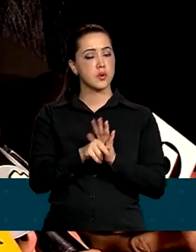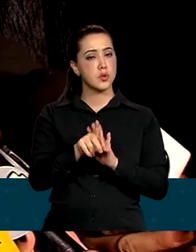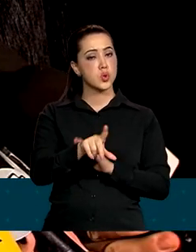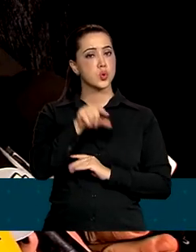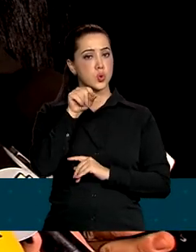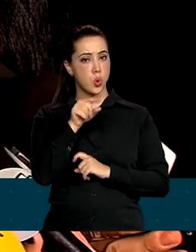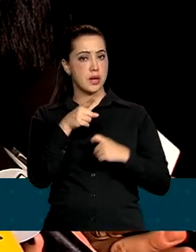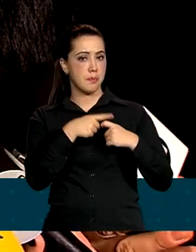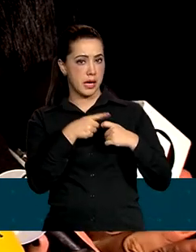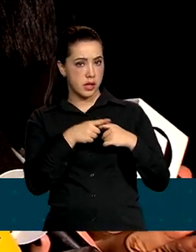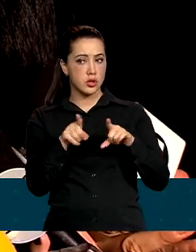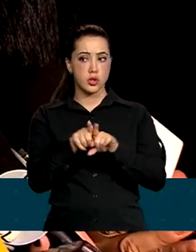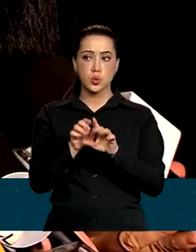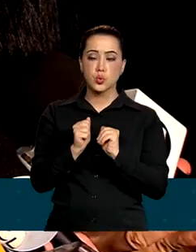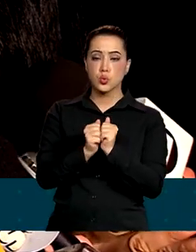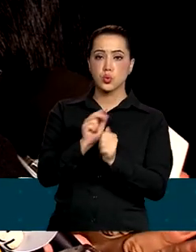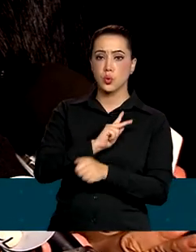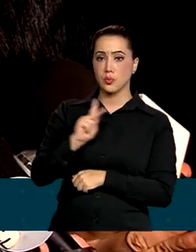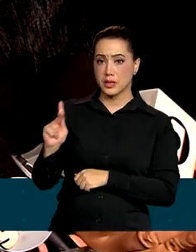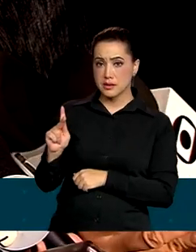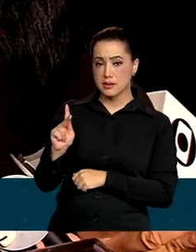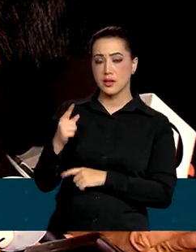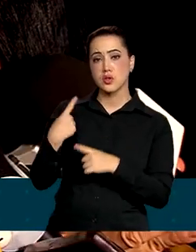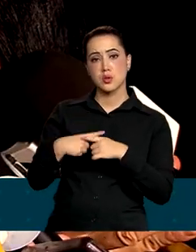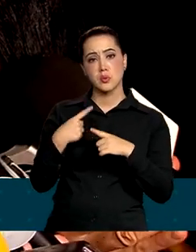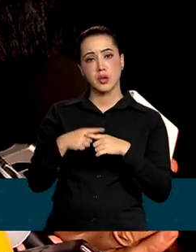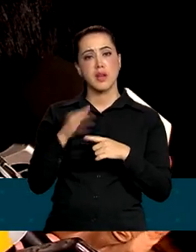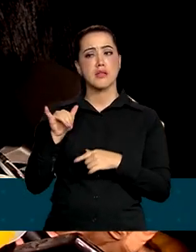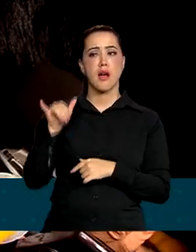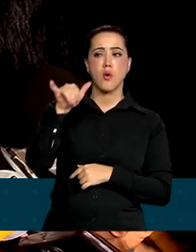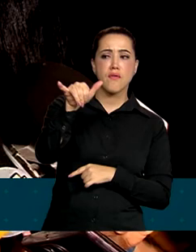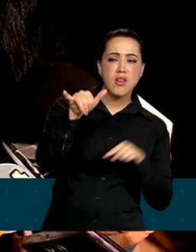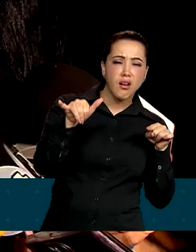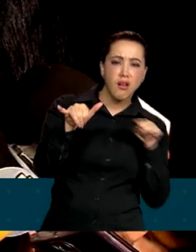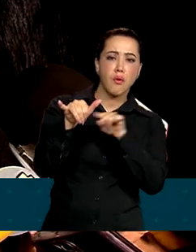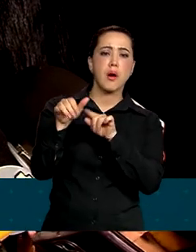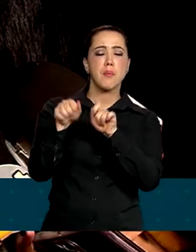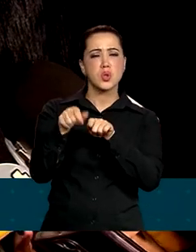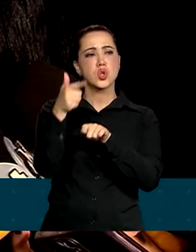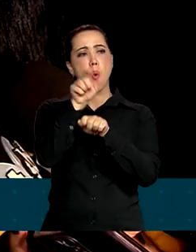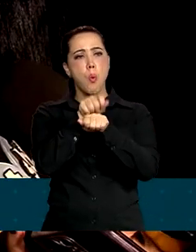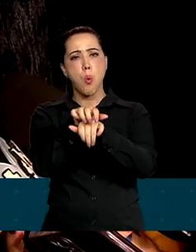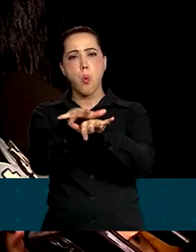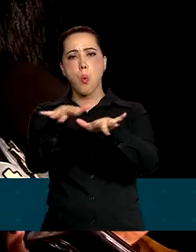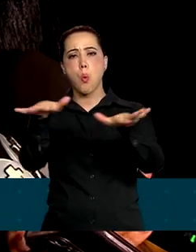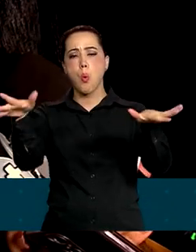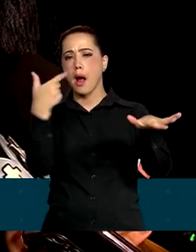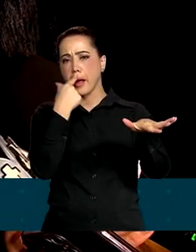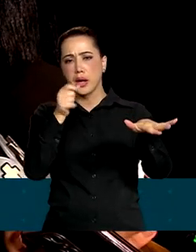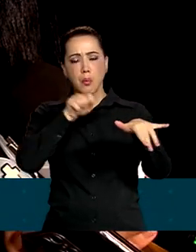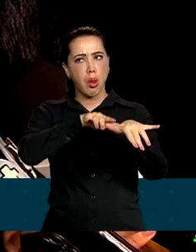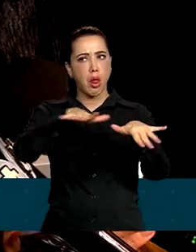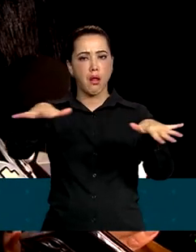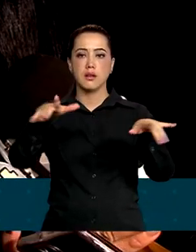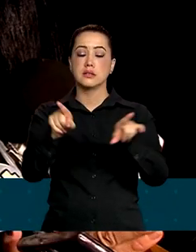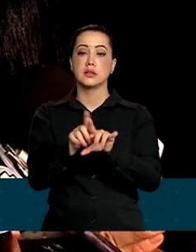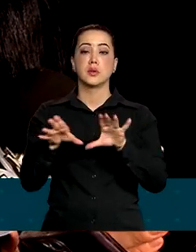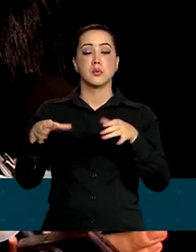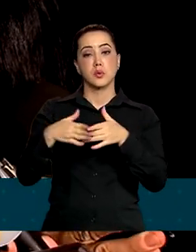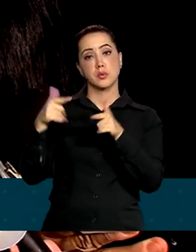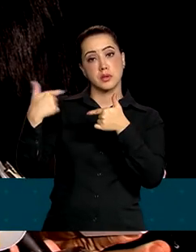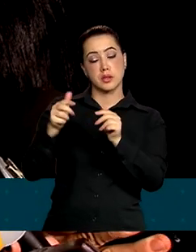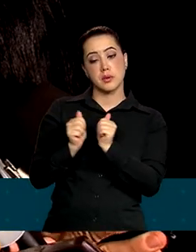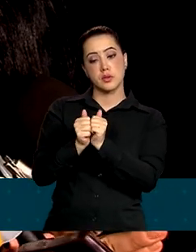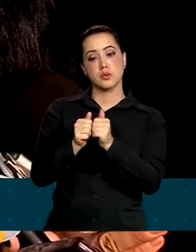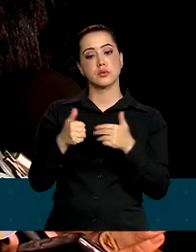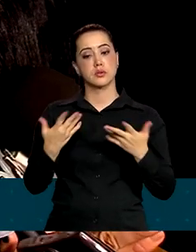do presidente de não fazer a viagem porque ia estar dentro do avião, podia transmitir isso para outras pessoas que estariam dentro do avião, também para a comitiva. Eu, mais uma